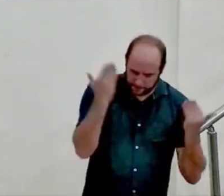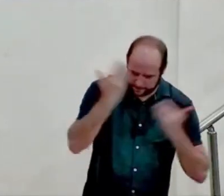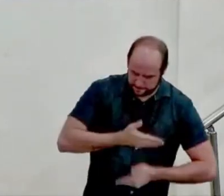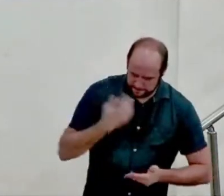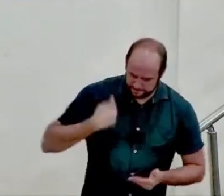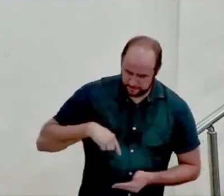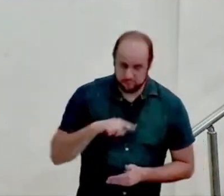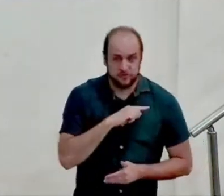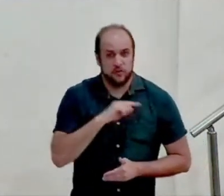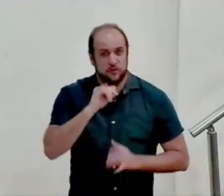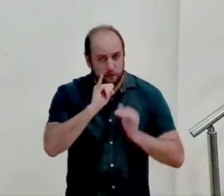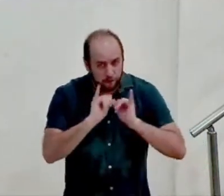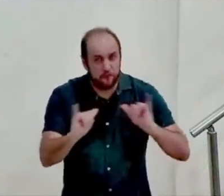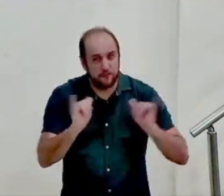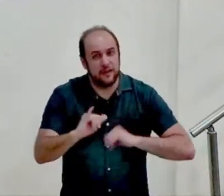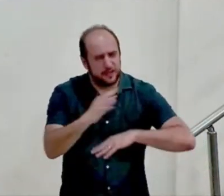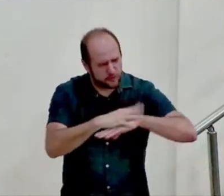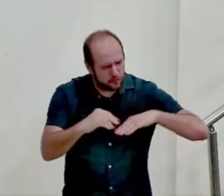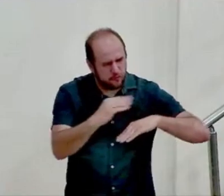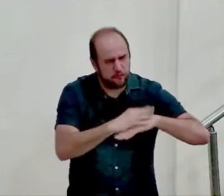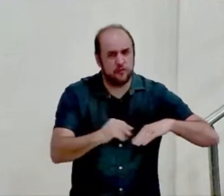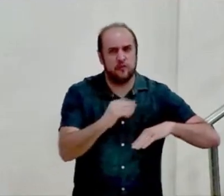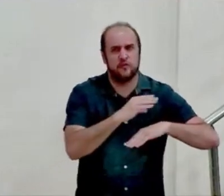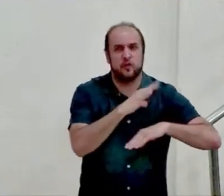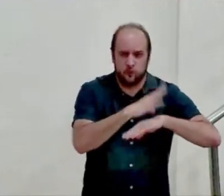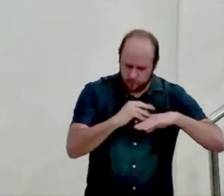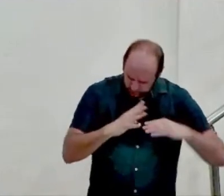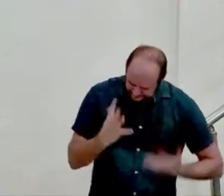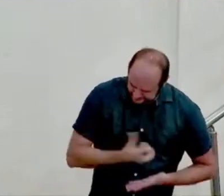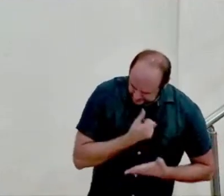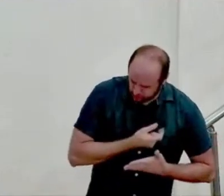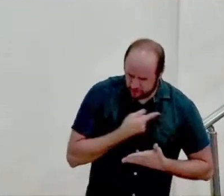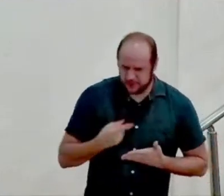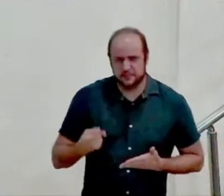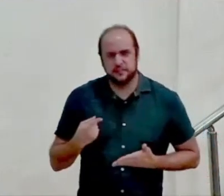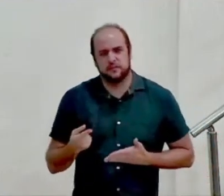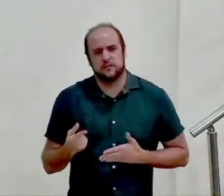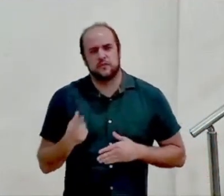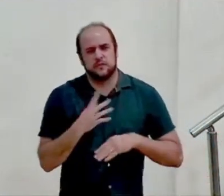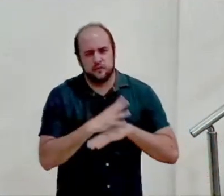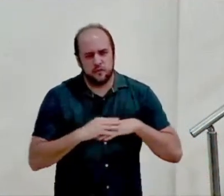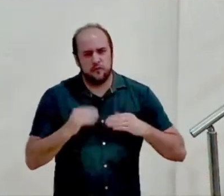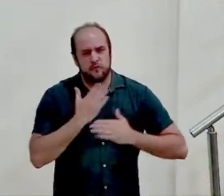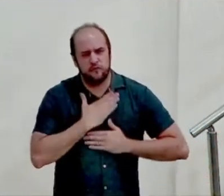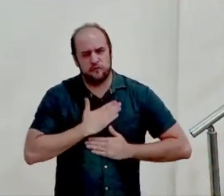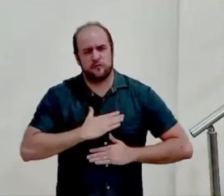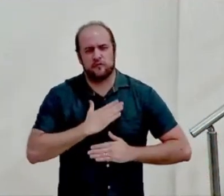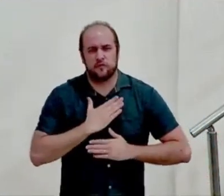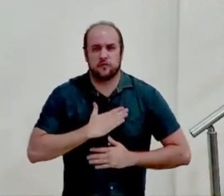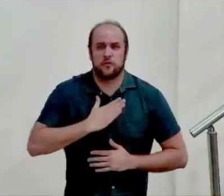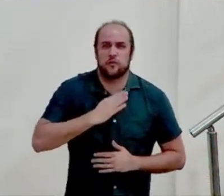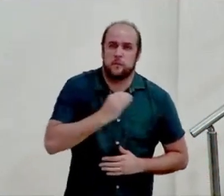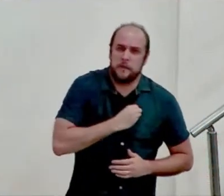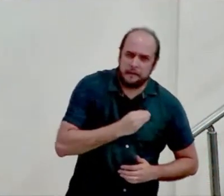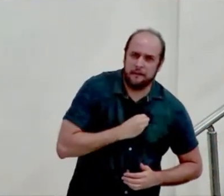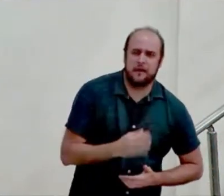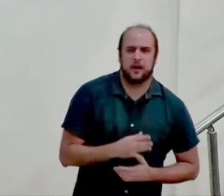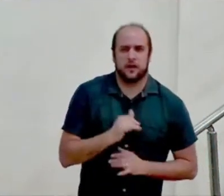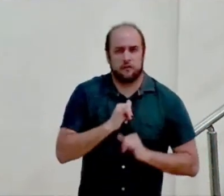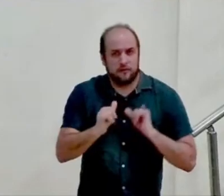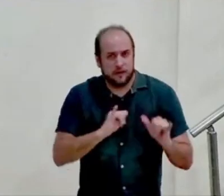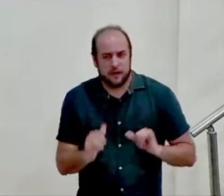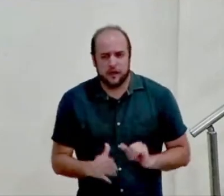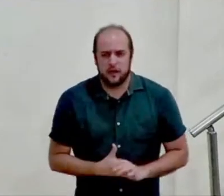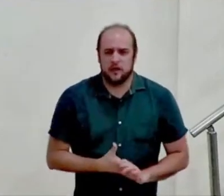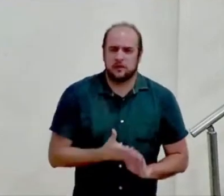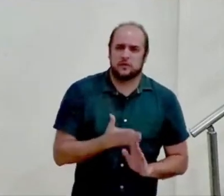belos confortos do Evangelho o conforto da remoção e da pena condenatória do pecado e essa remoção da